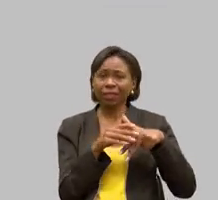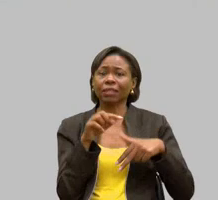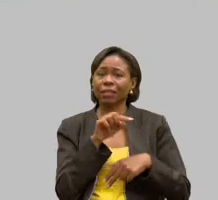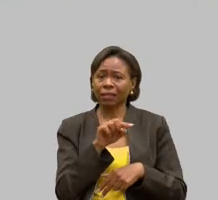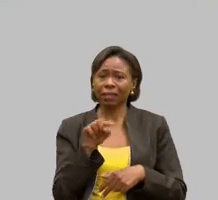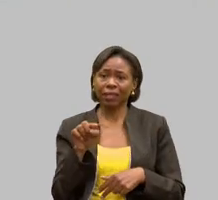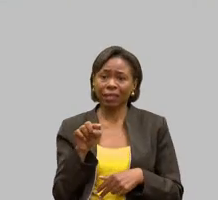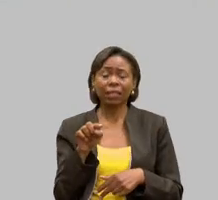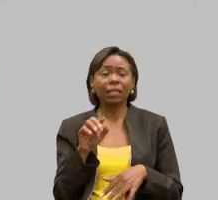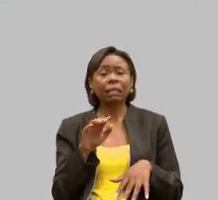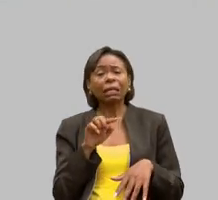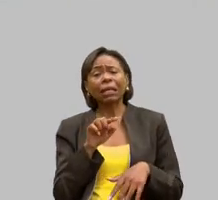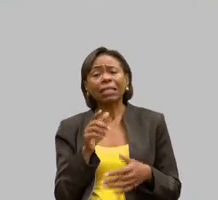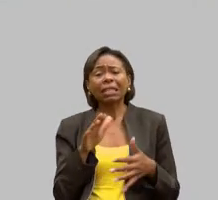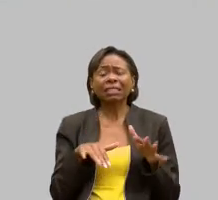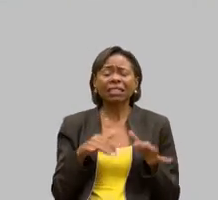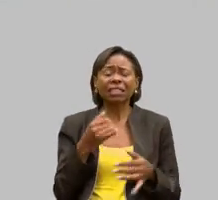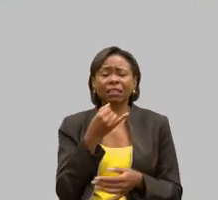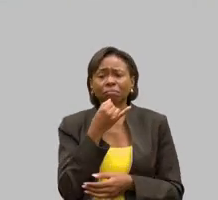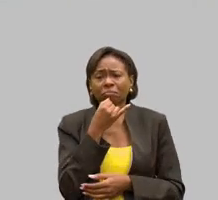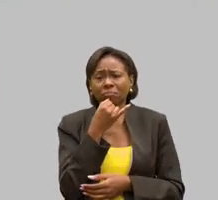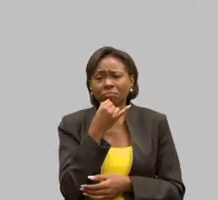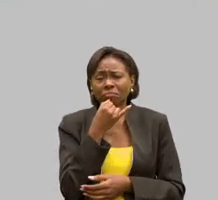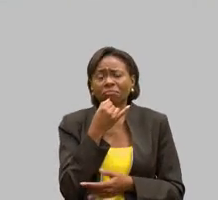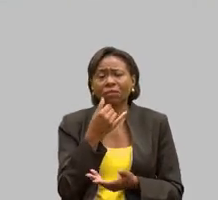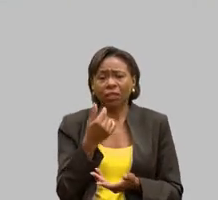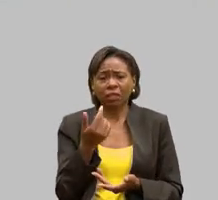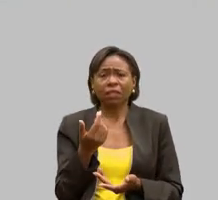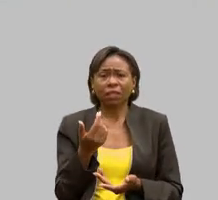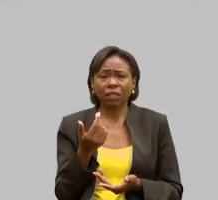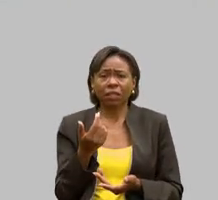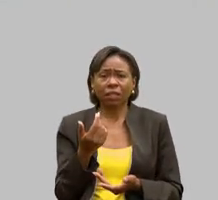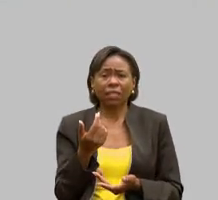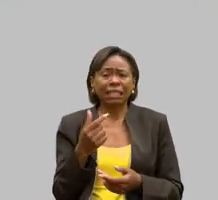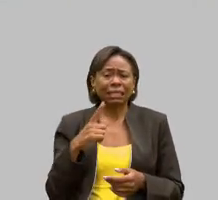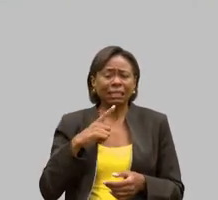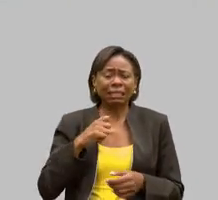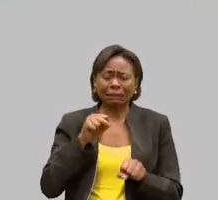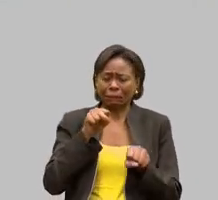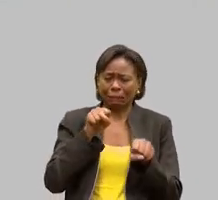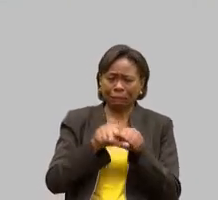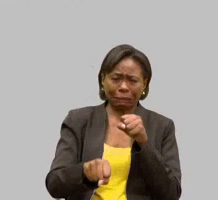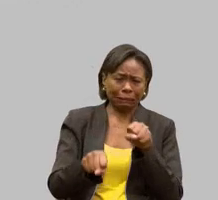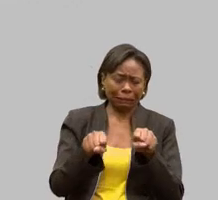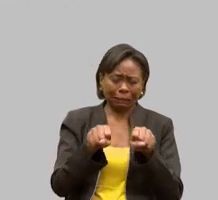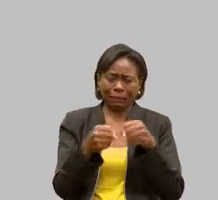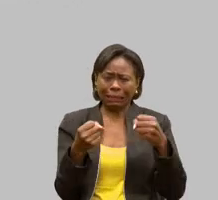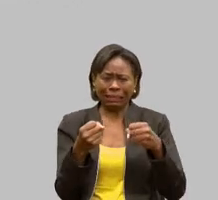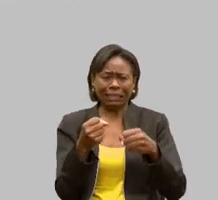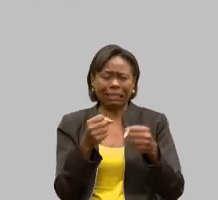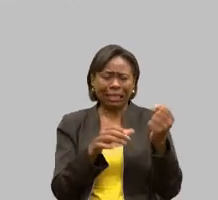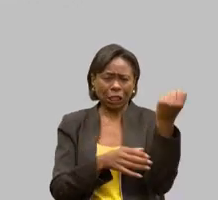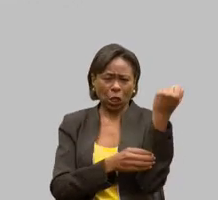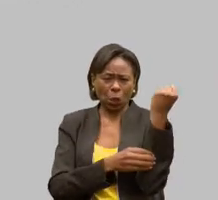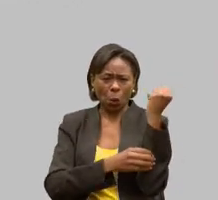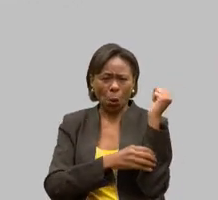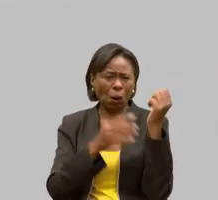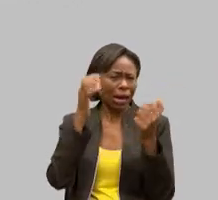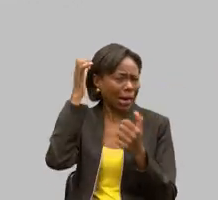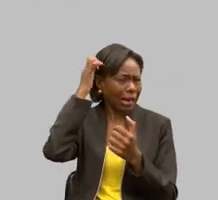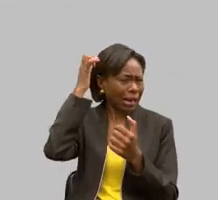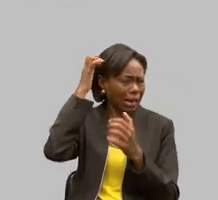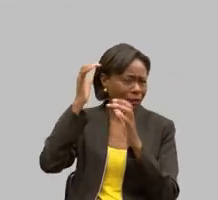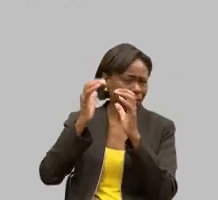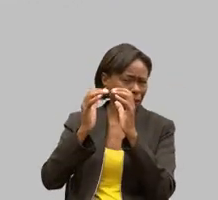estado muito lastimável, eu sou ortopedista, são poli-traumatizados, graves, traumatismo de crânio, várias fraturas